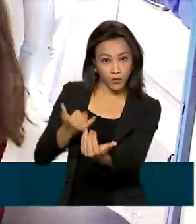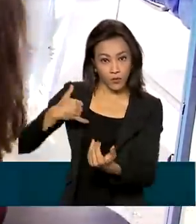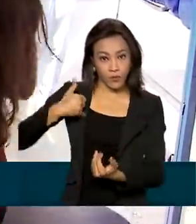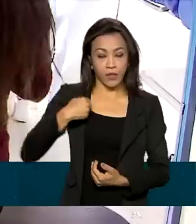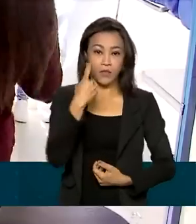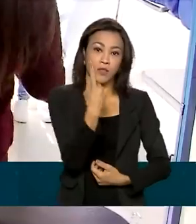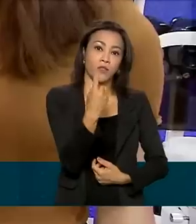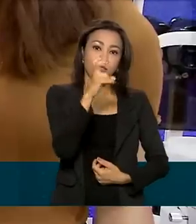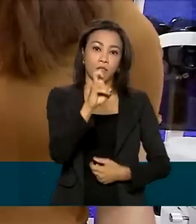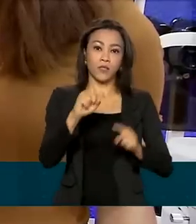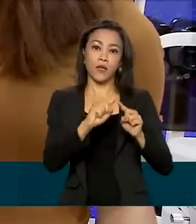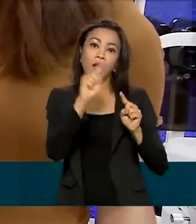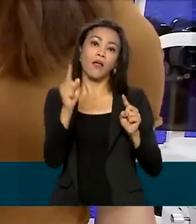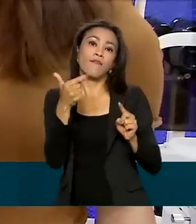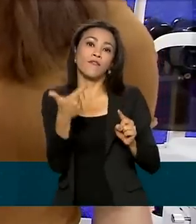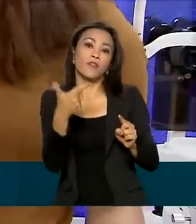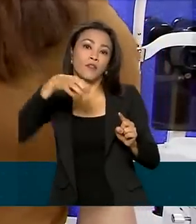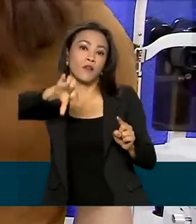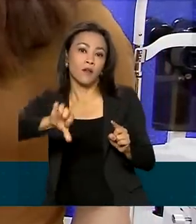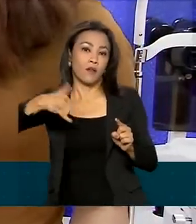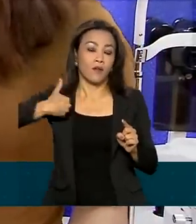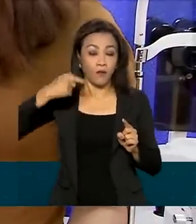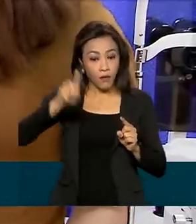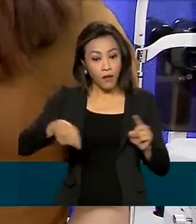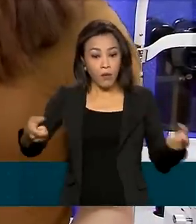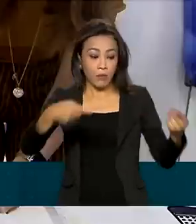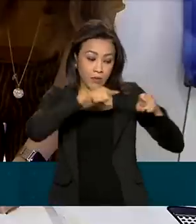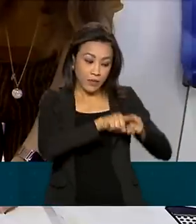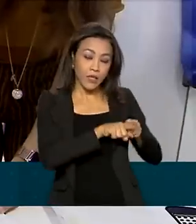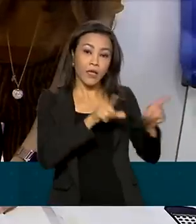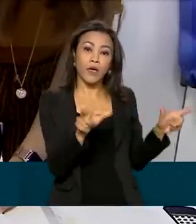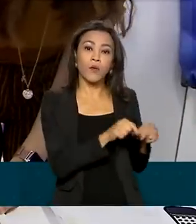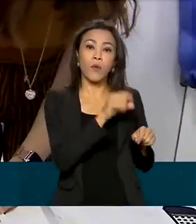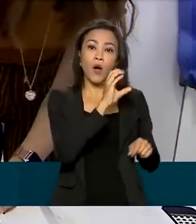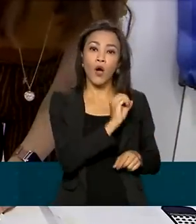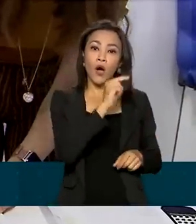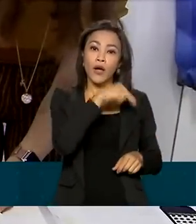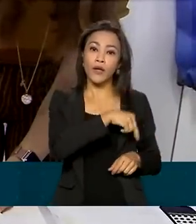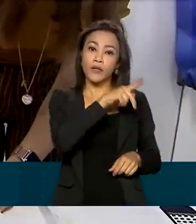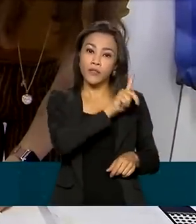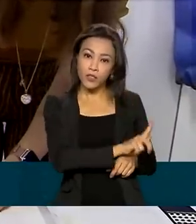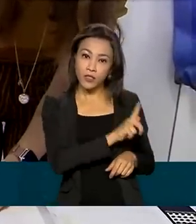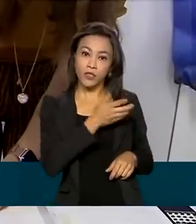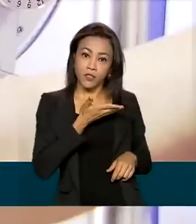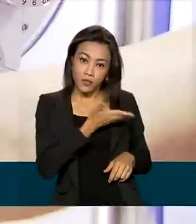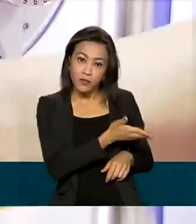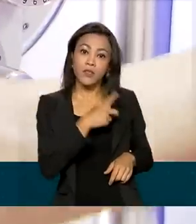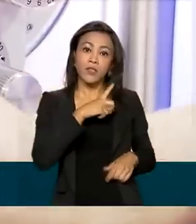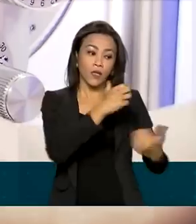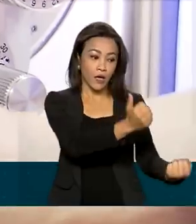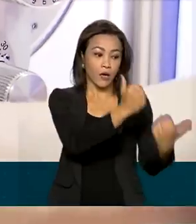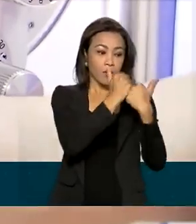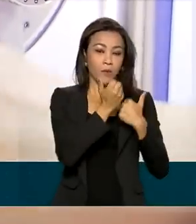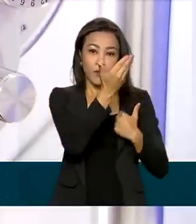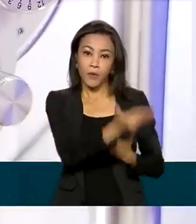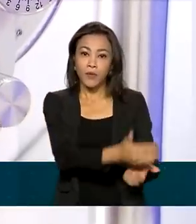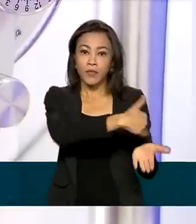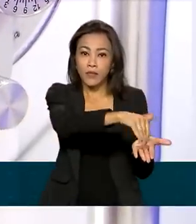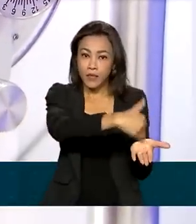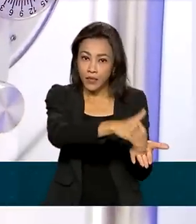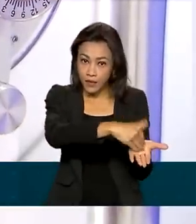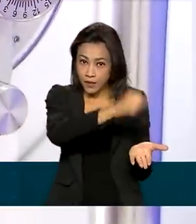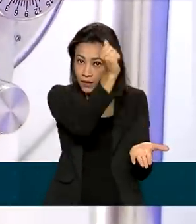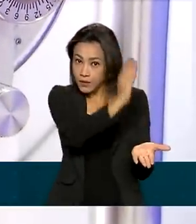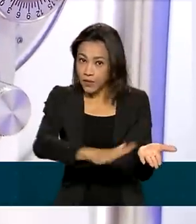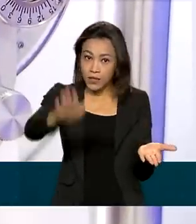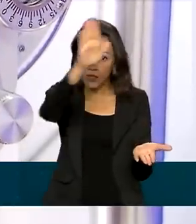29 anos. O projeto é uma parceria com a ONG Brasil Adentro e tem apoio da Secretaria Nacional de